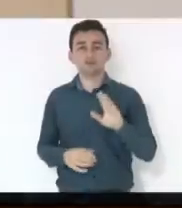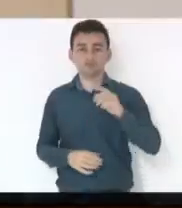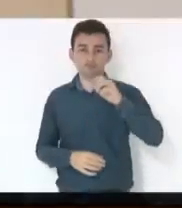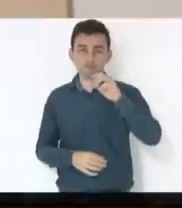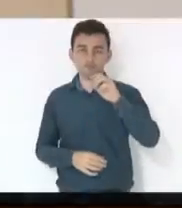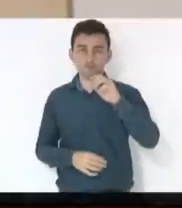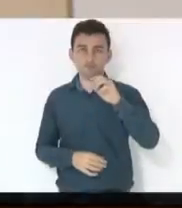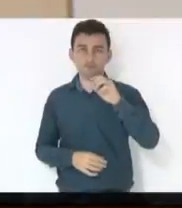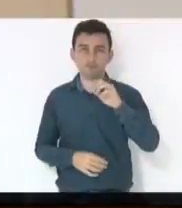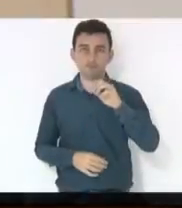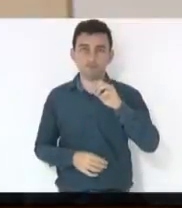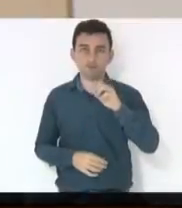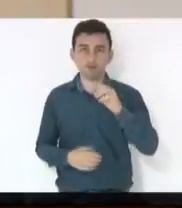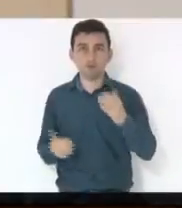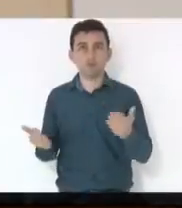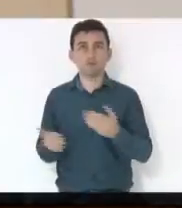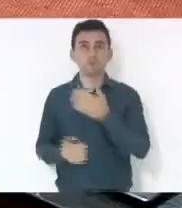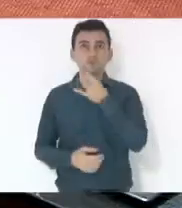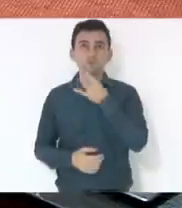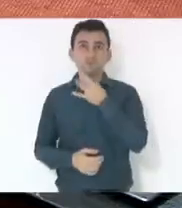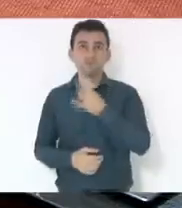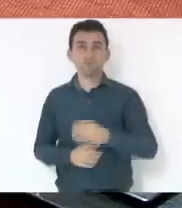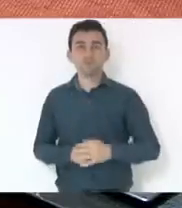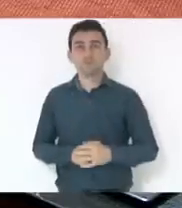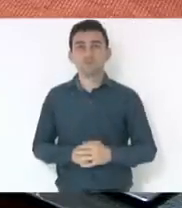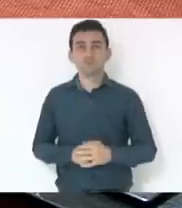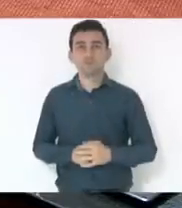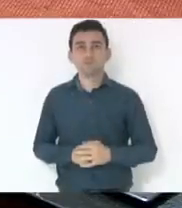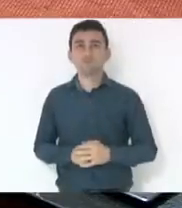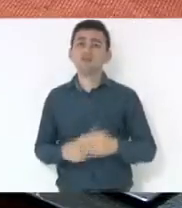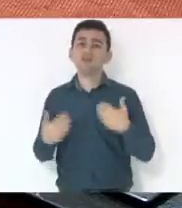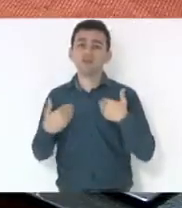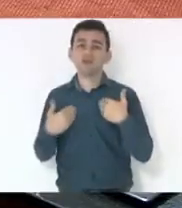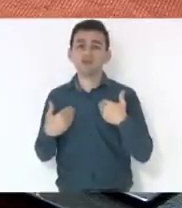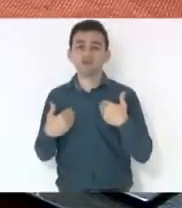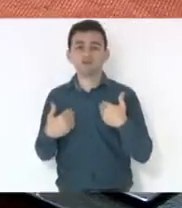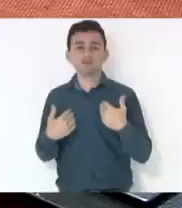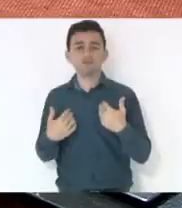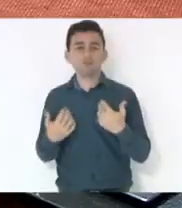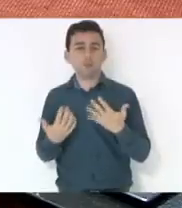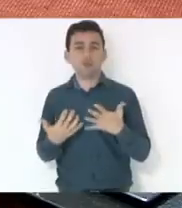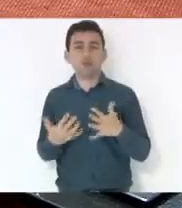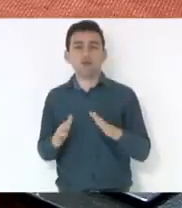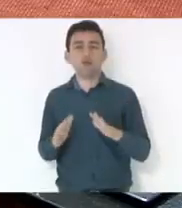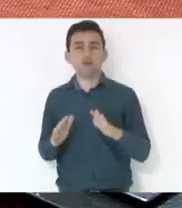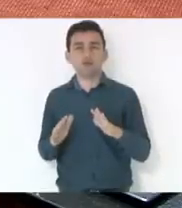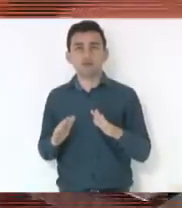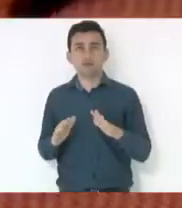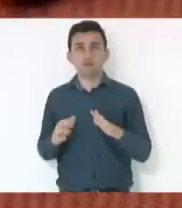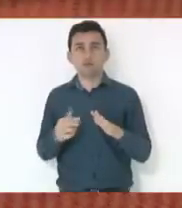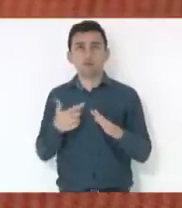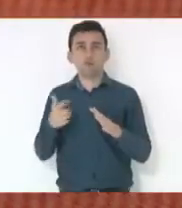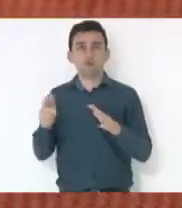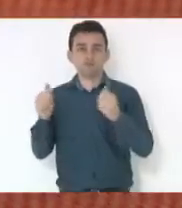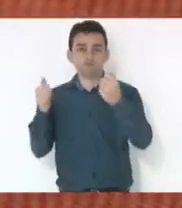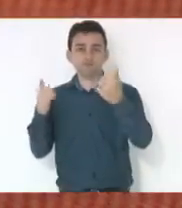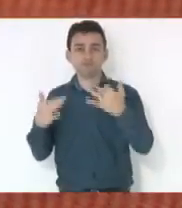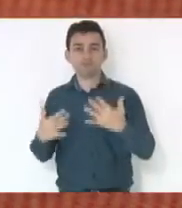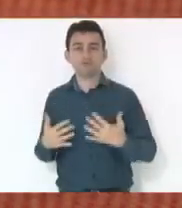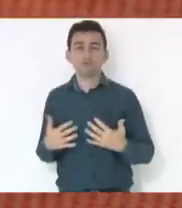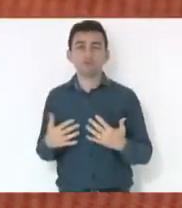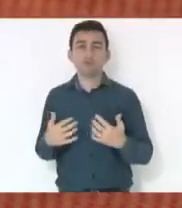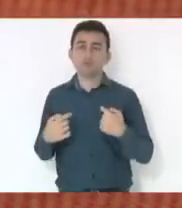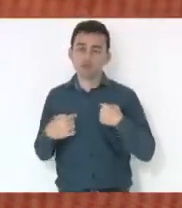Cobalchini. Senhor presidente, eu não desejo fazer nenhum contraponto aqui, até porque eu